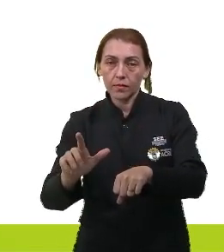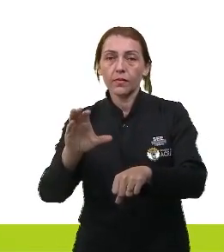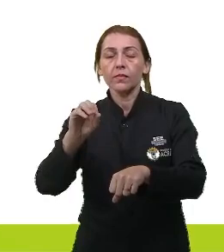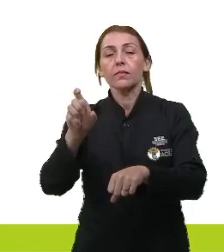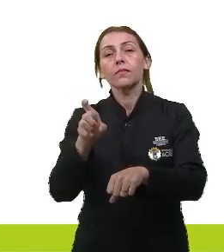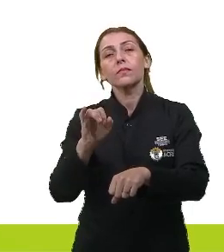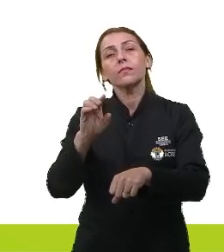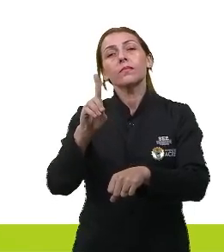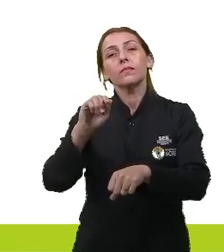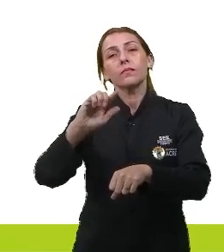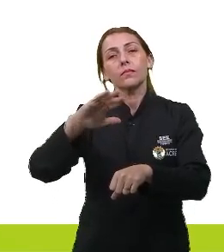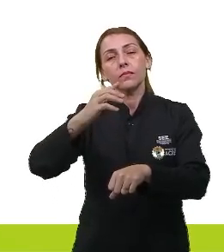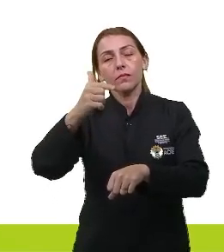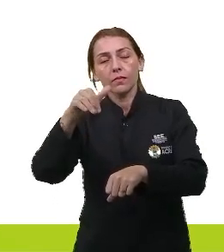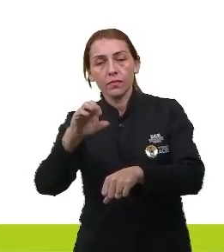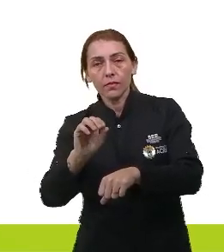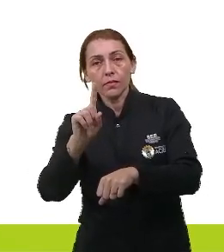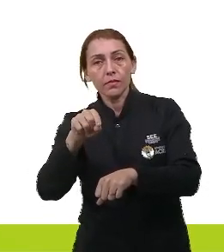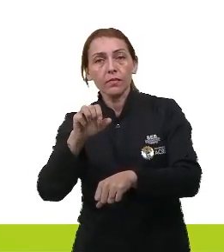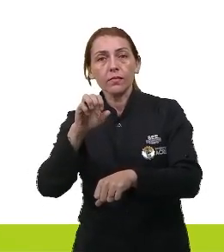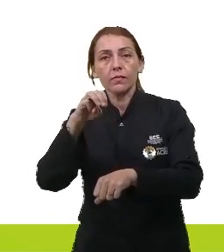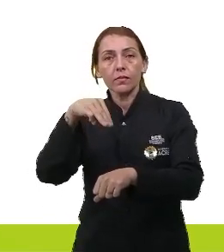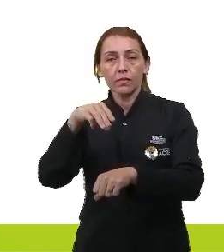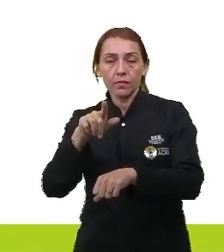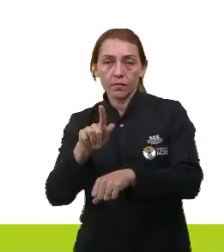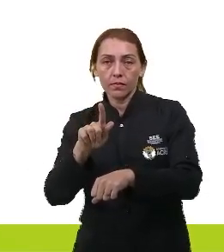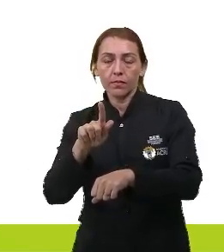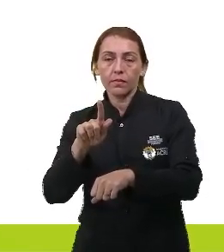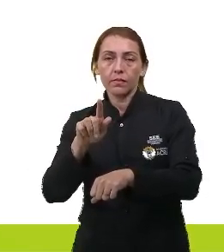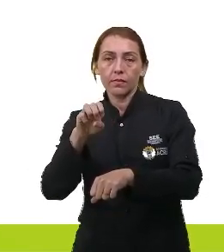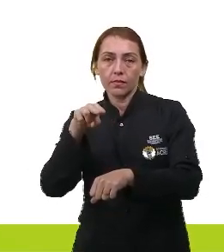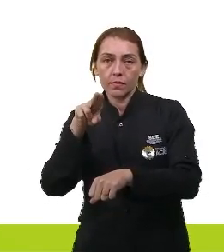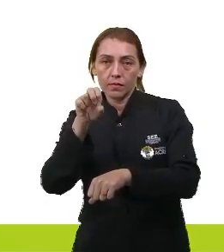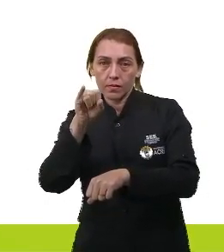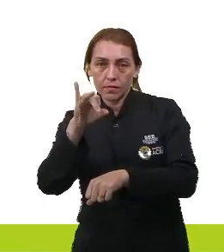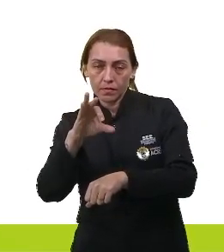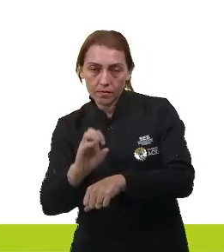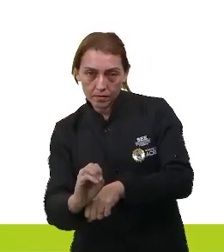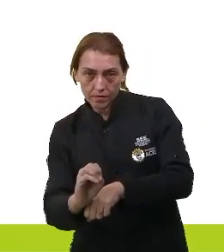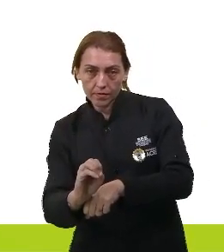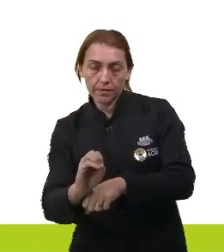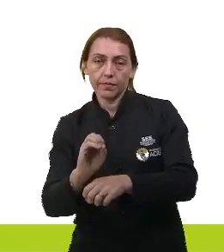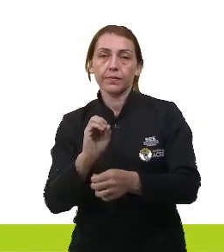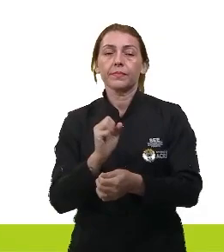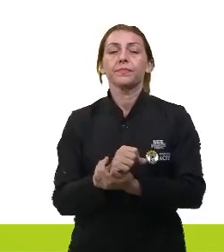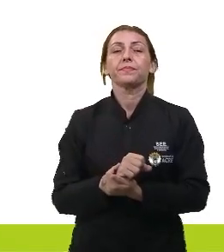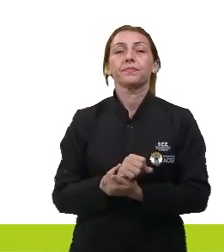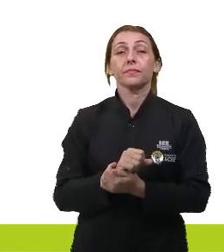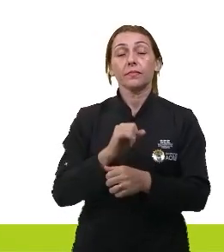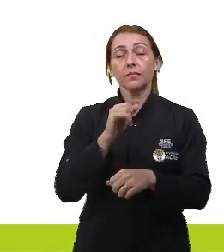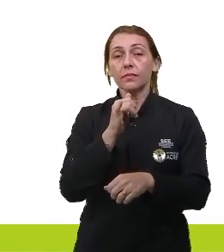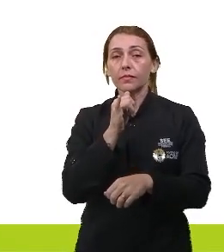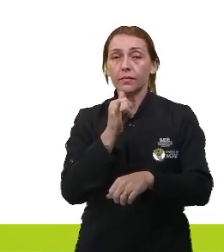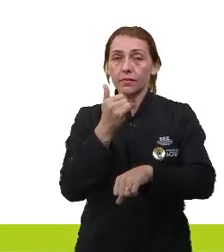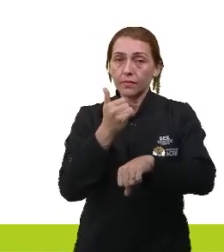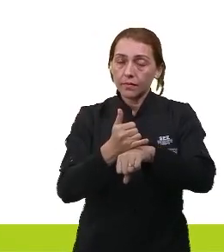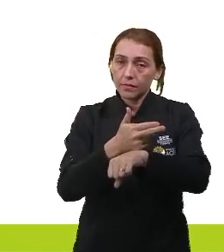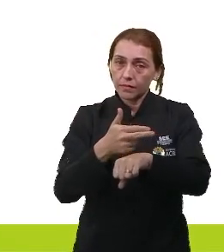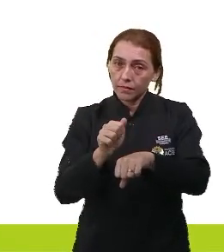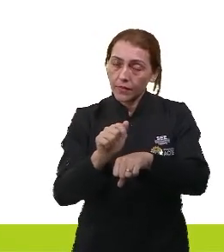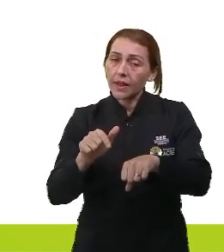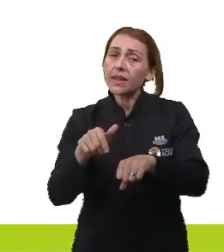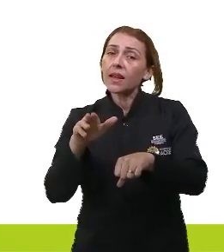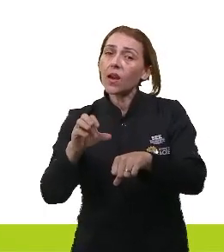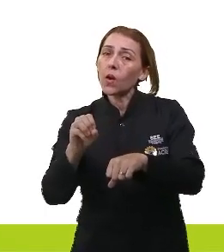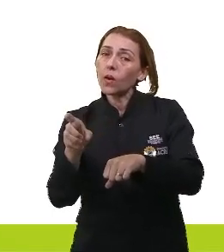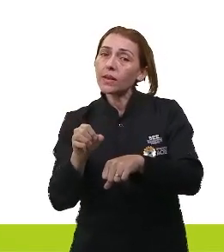magnésio. Por quê? Ao invés do magnésio oxidar, ao invés do alumínio oxidar, perdão, quem vai